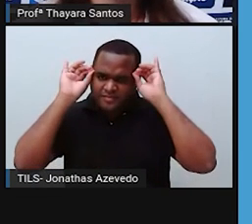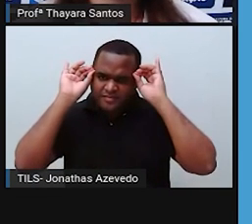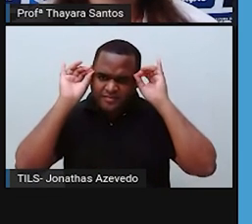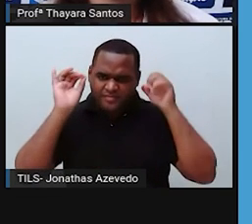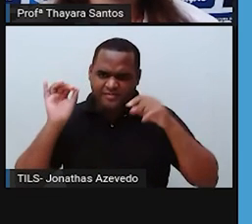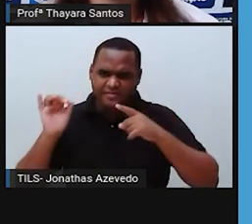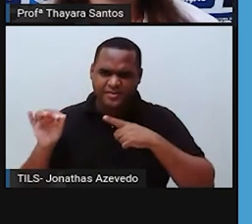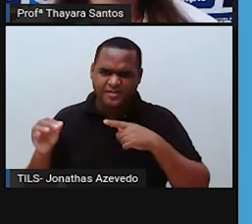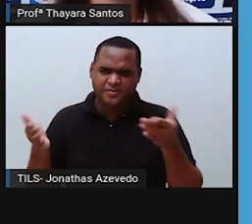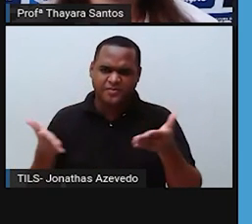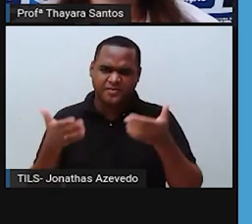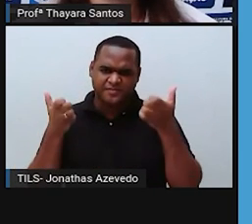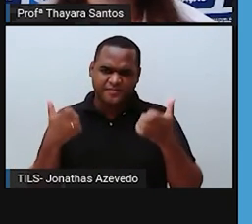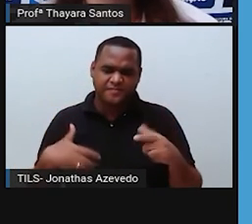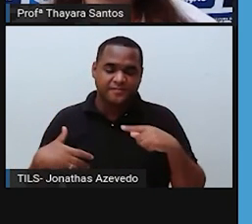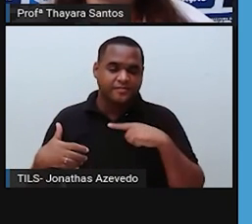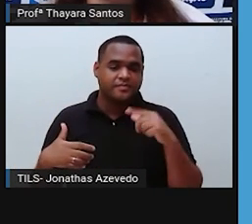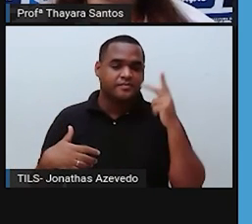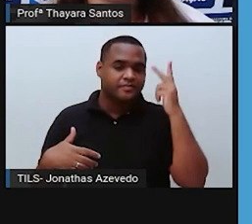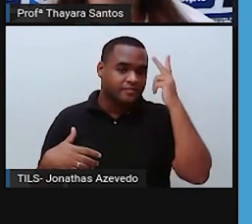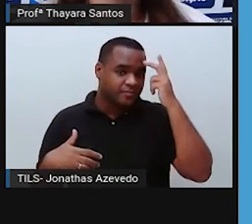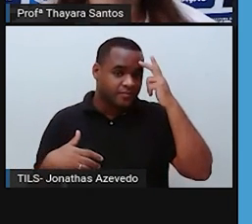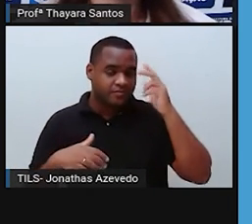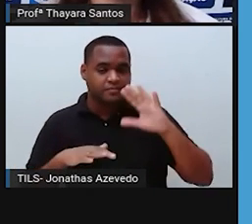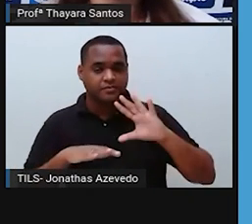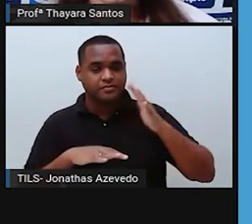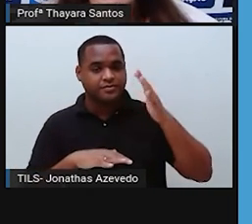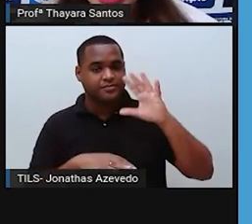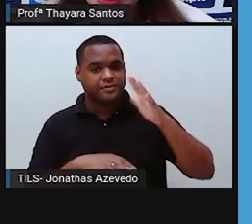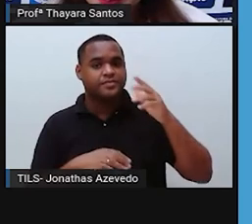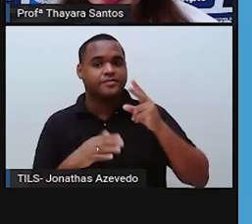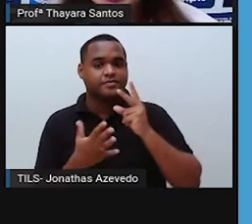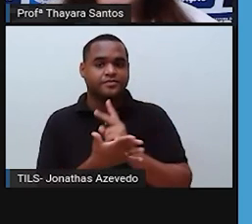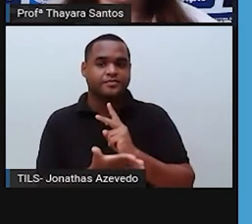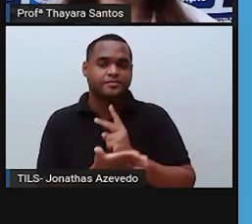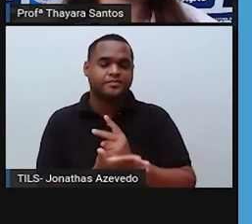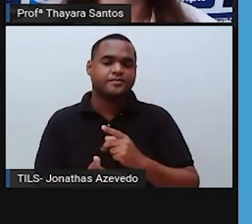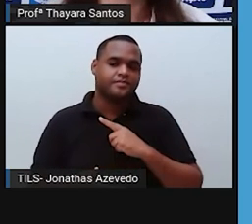hoje a praticamente todos os biomas que existem.